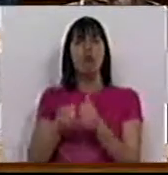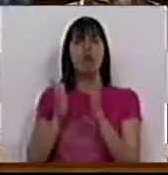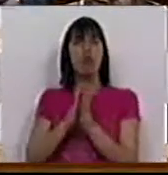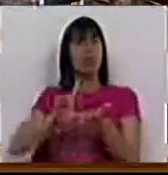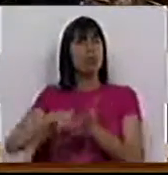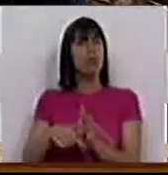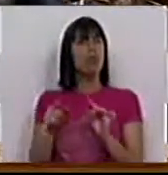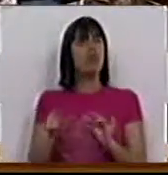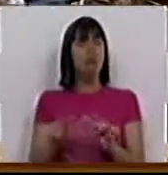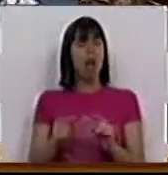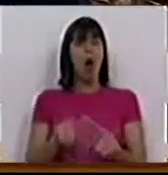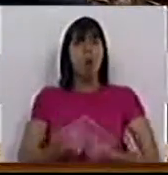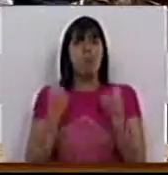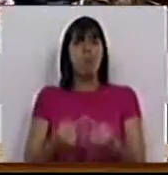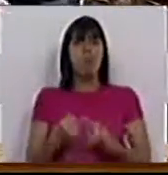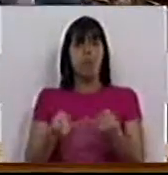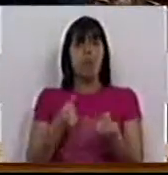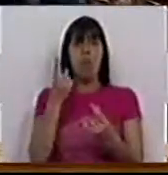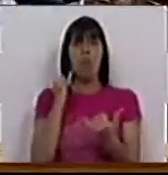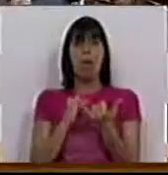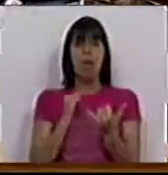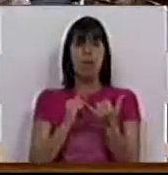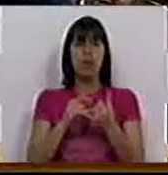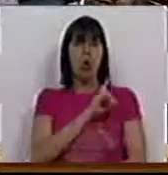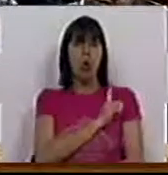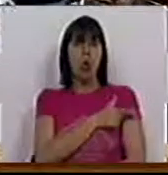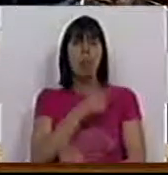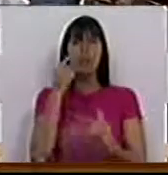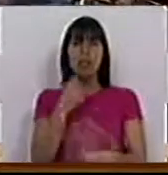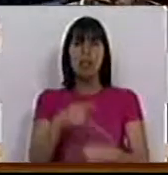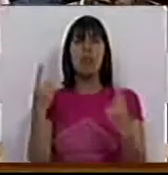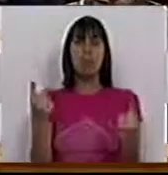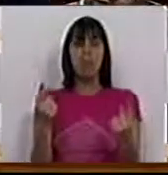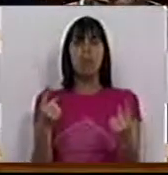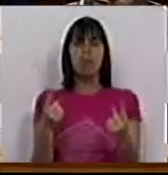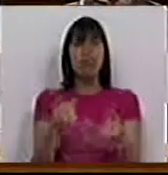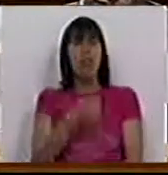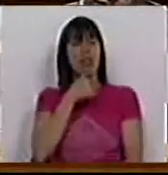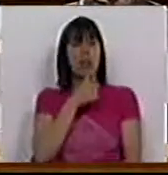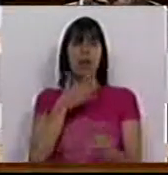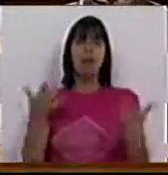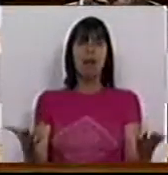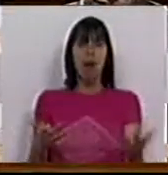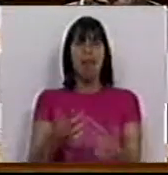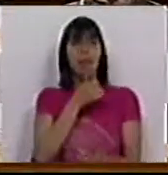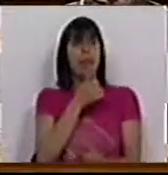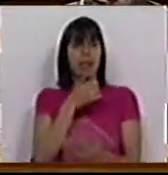este projeto, que é a incapacidade de uma associação com competências públicas vir a determinar